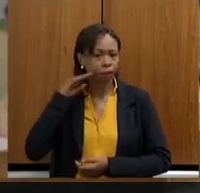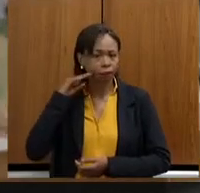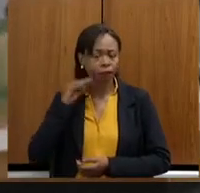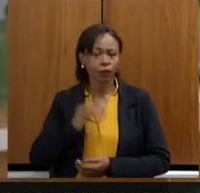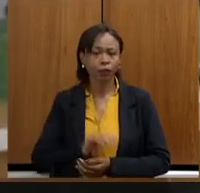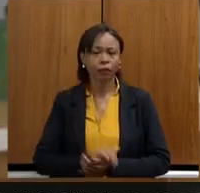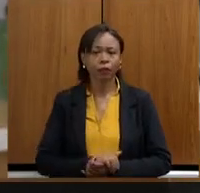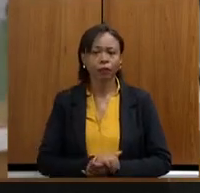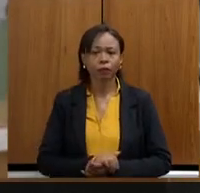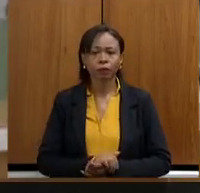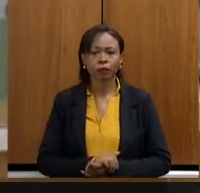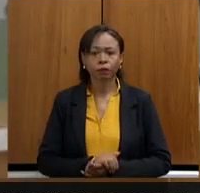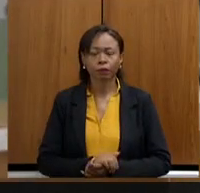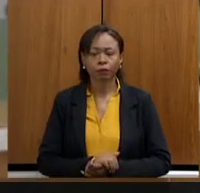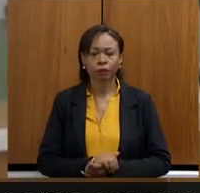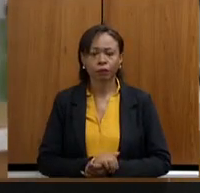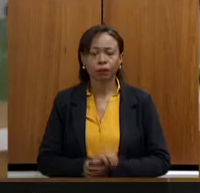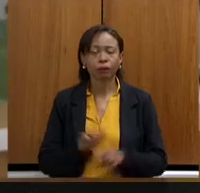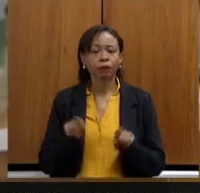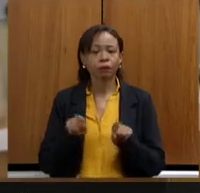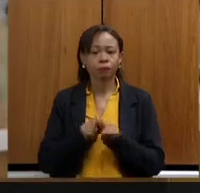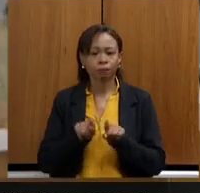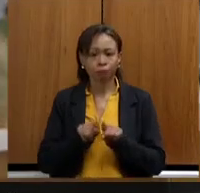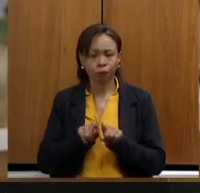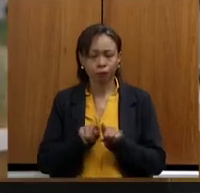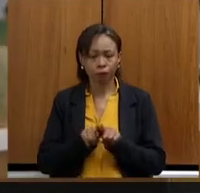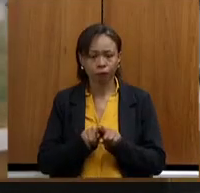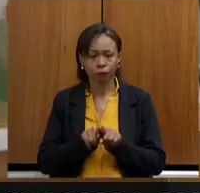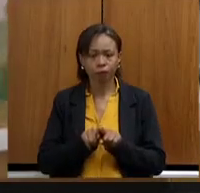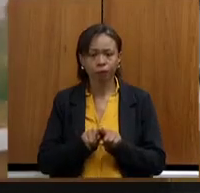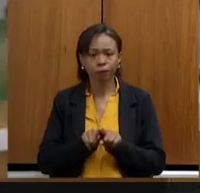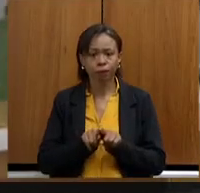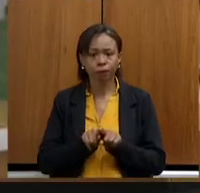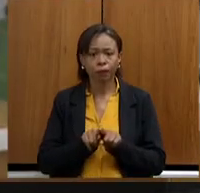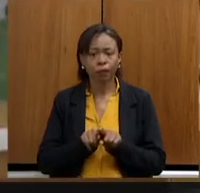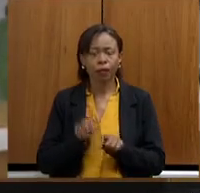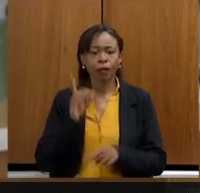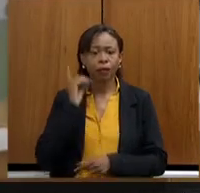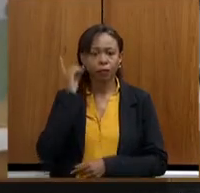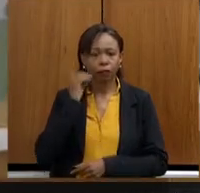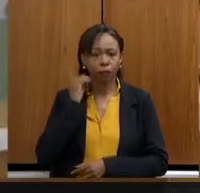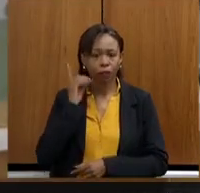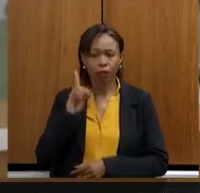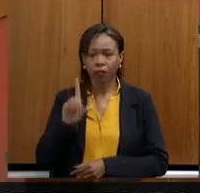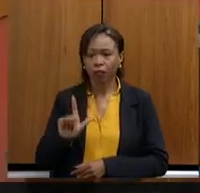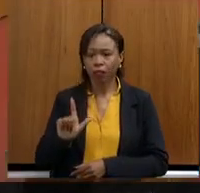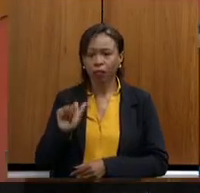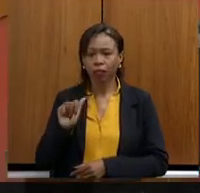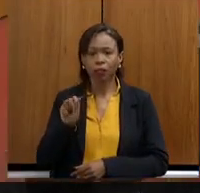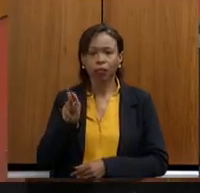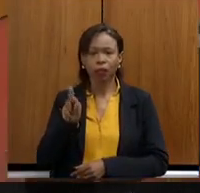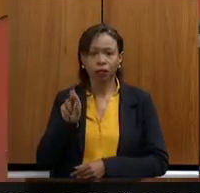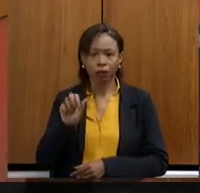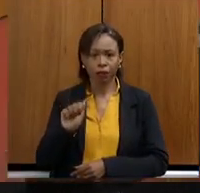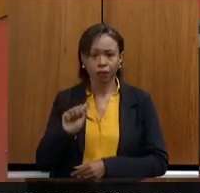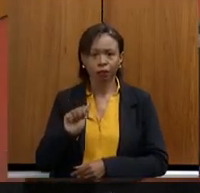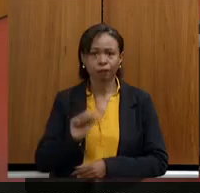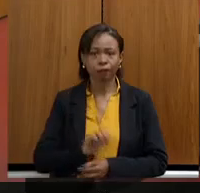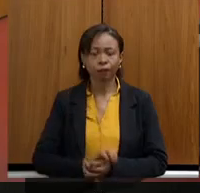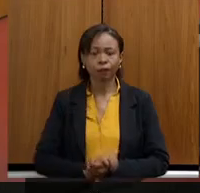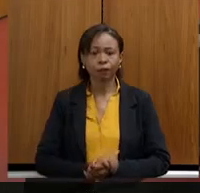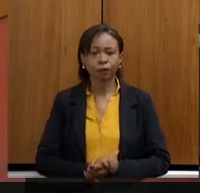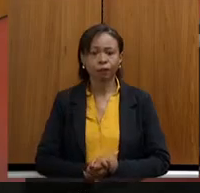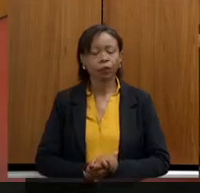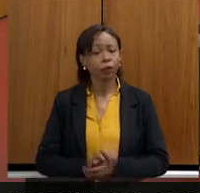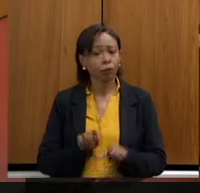também a nossa deputada Laura. Saudar todos os